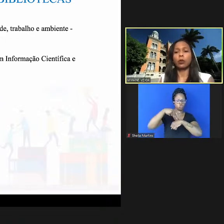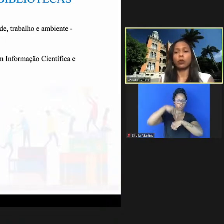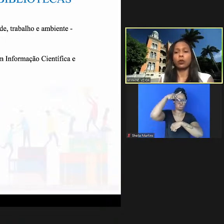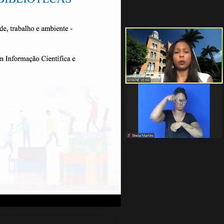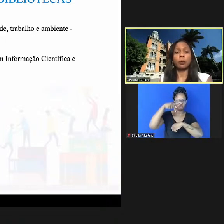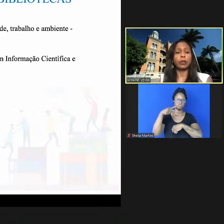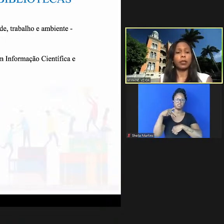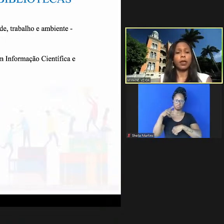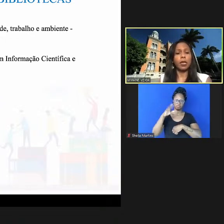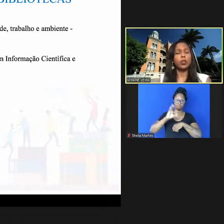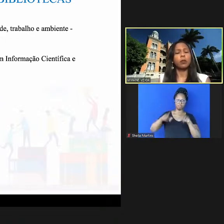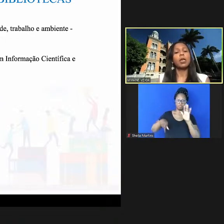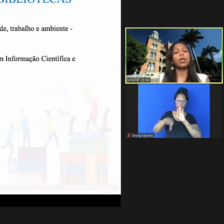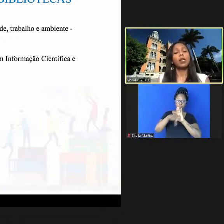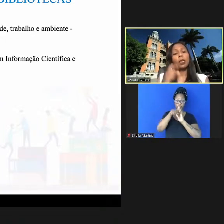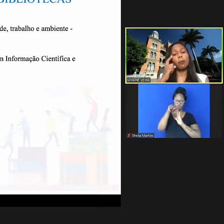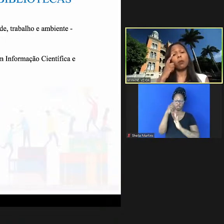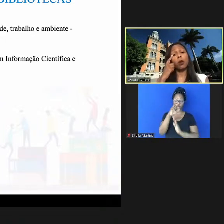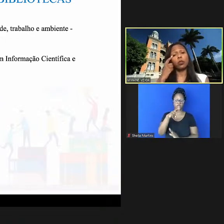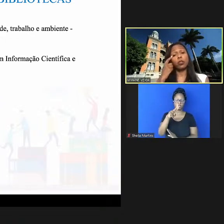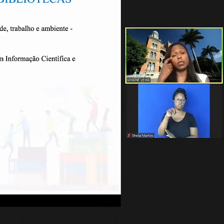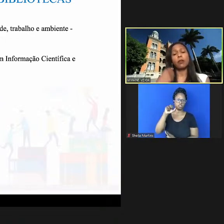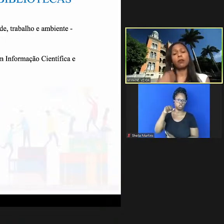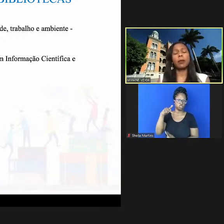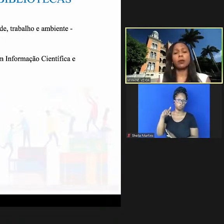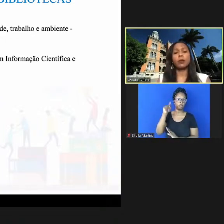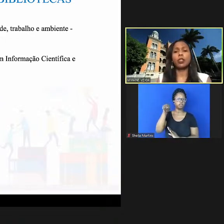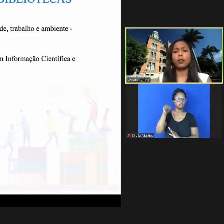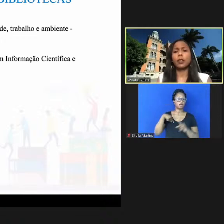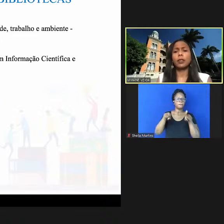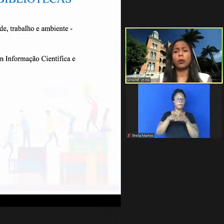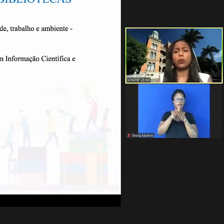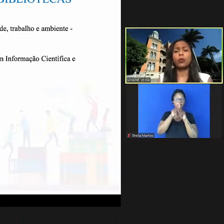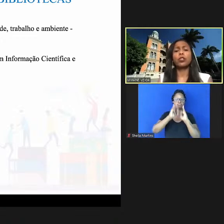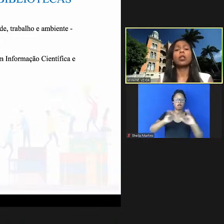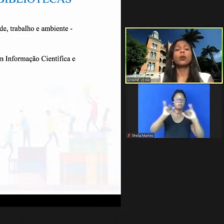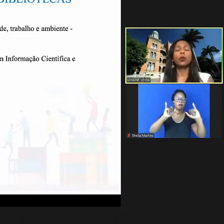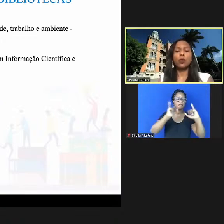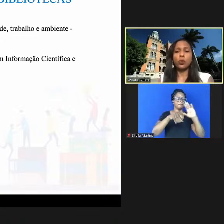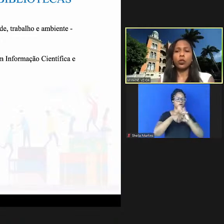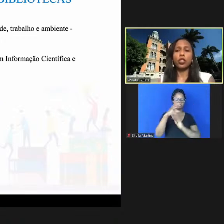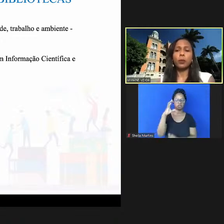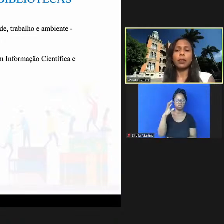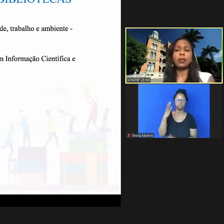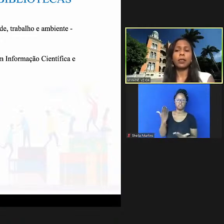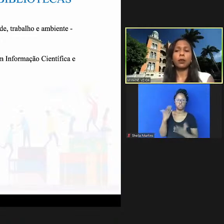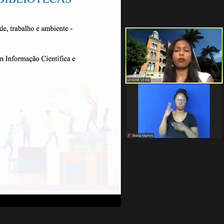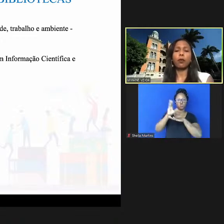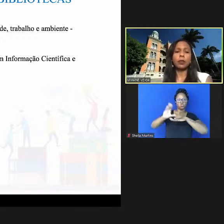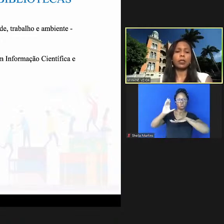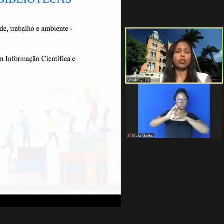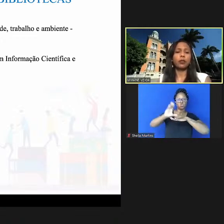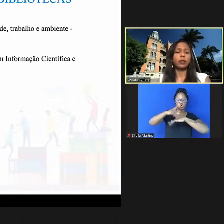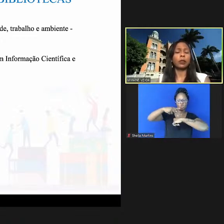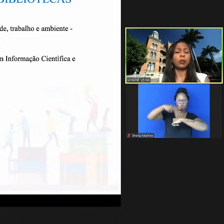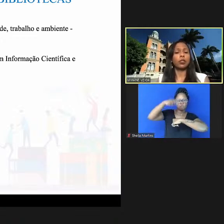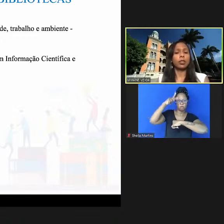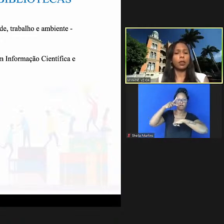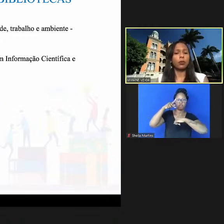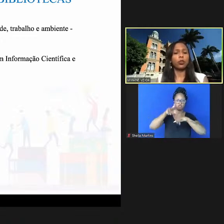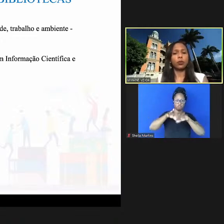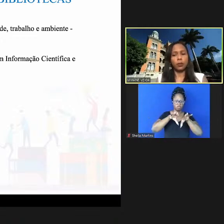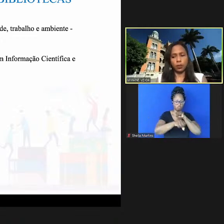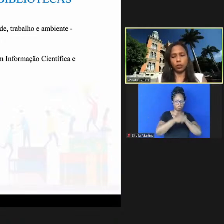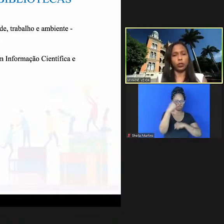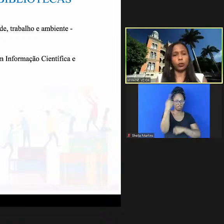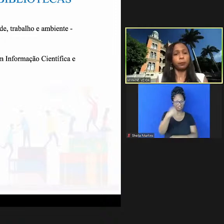do ecologia humana da ENSP e também um módulo de acesso a informação científica e saúde do curso de especialização em informação científica e tecnológica